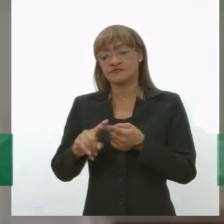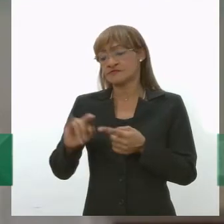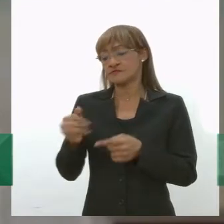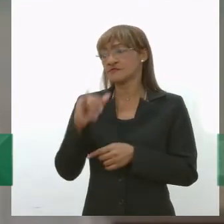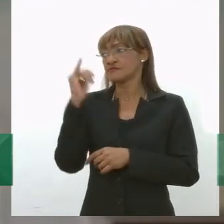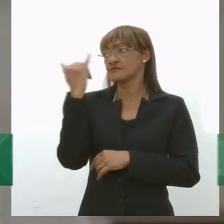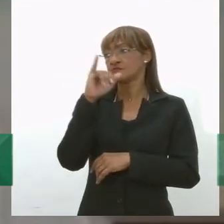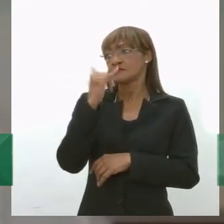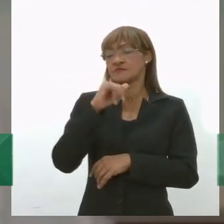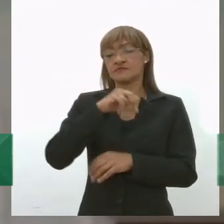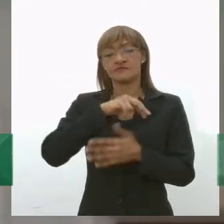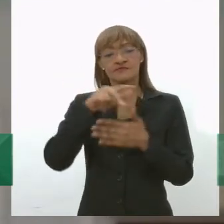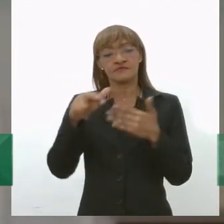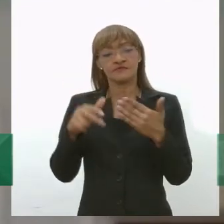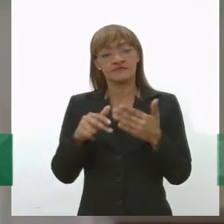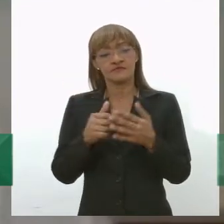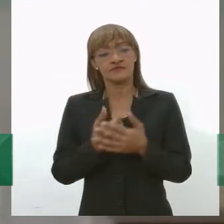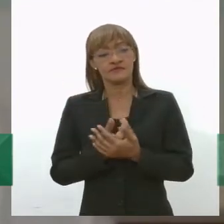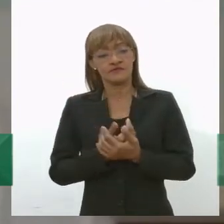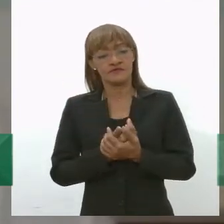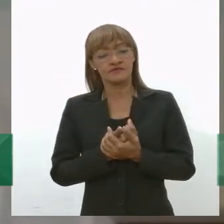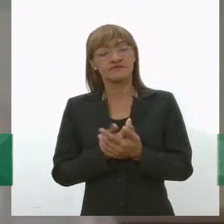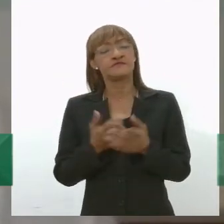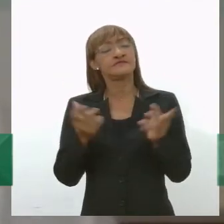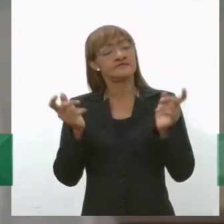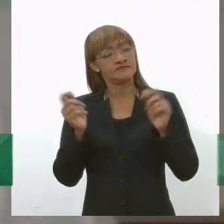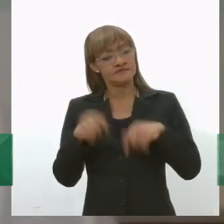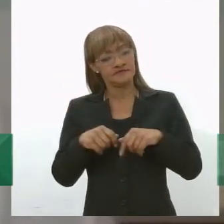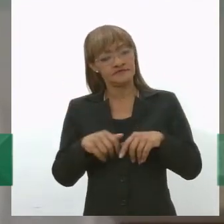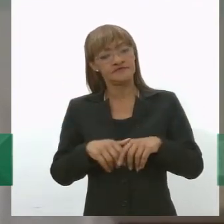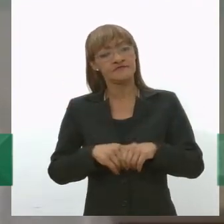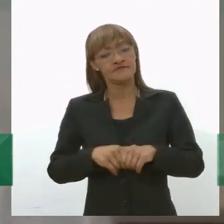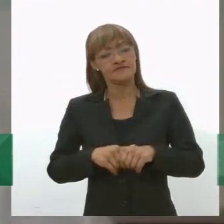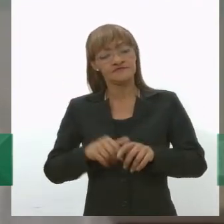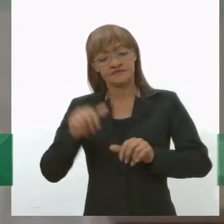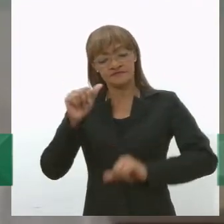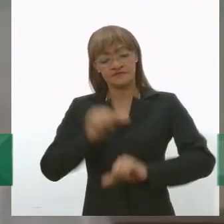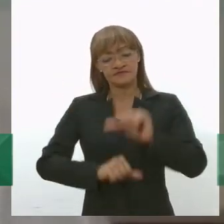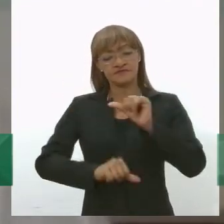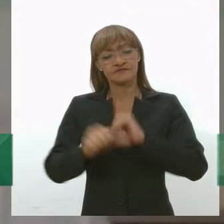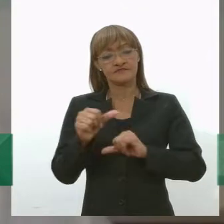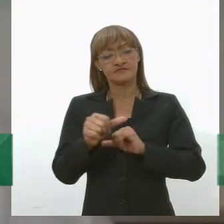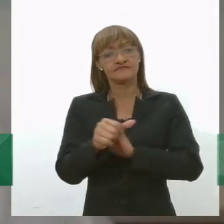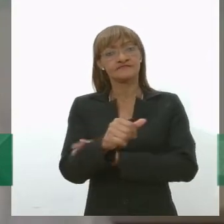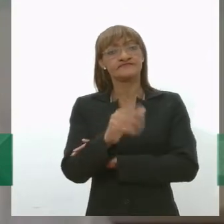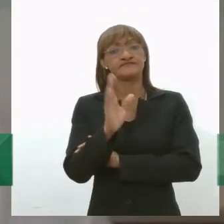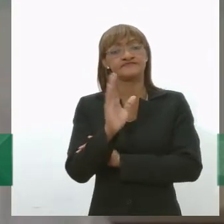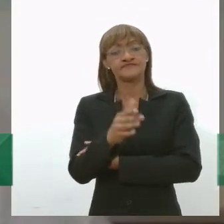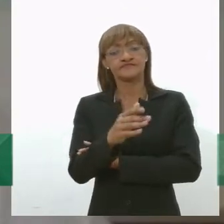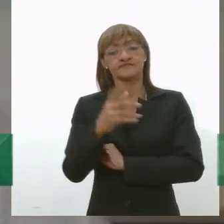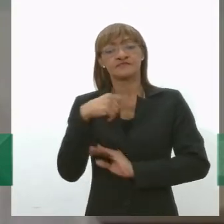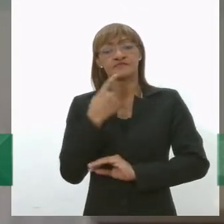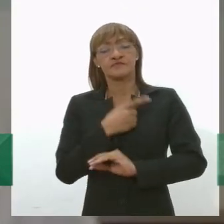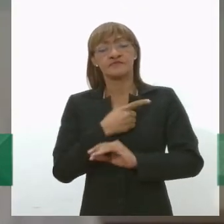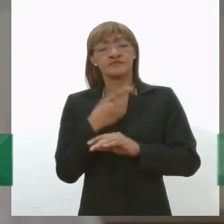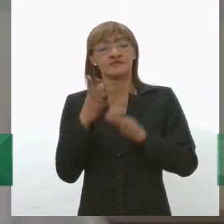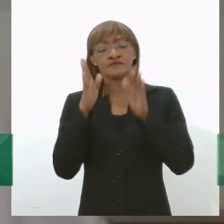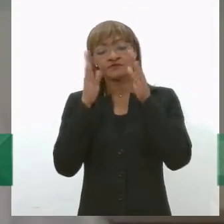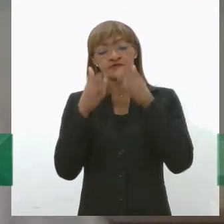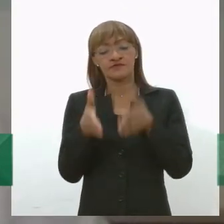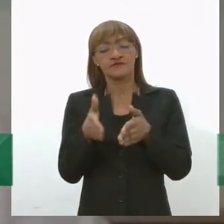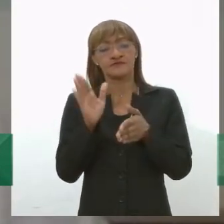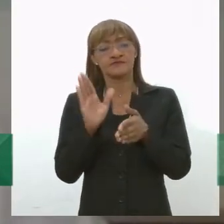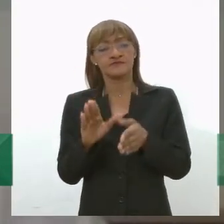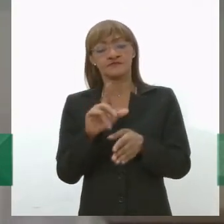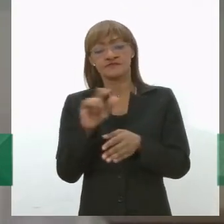de biometano, eles podem mudar esse processo, essa cadeia, e a gente destinar para o aterro apenas o resíduo final